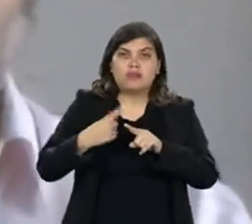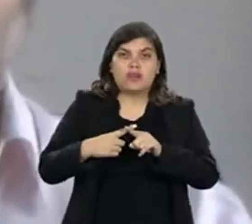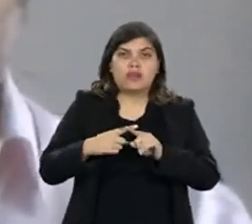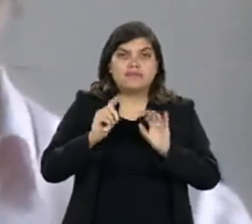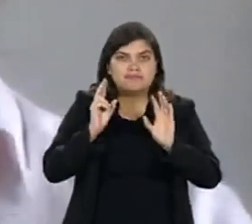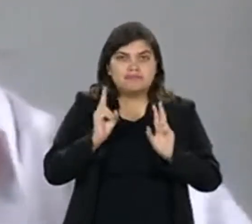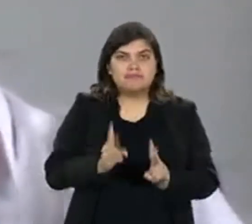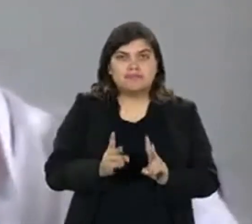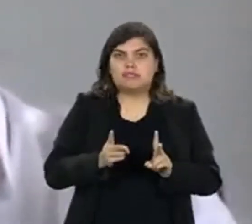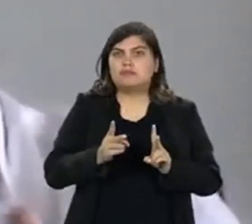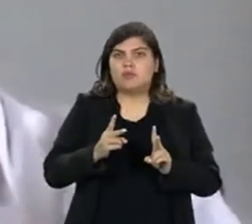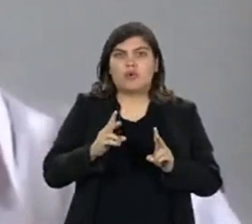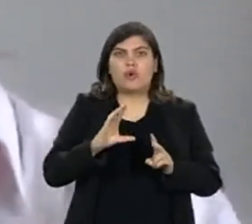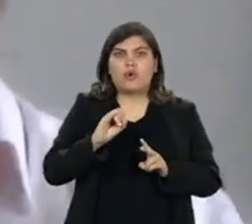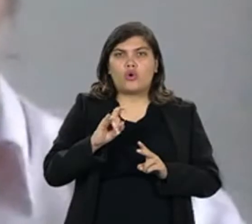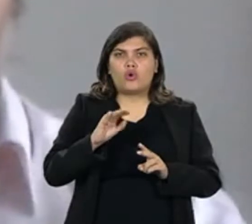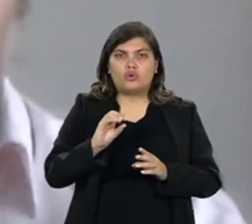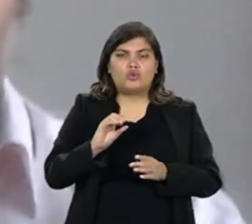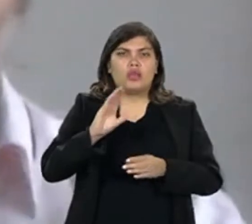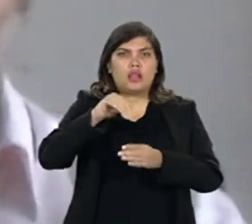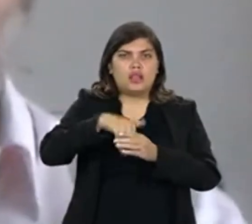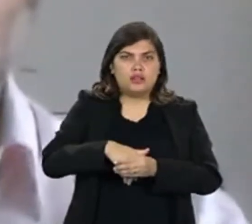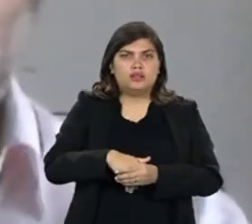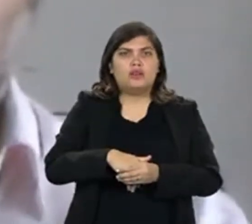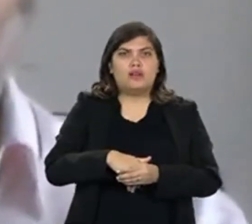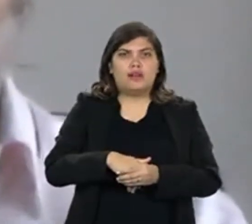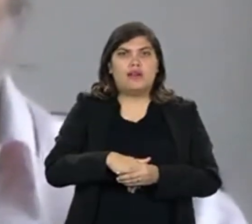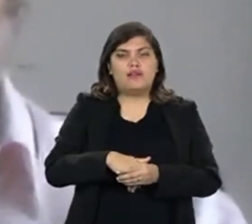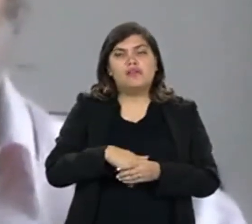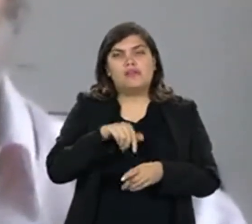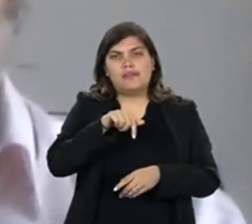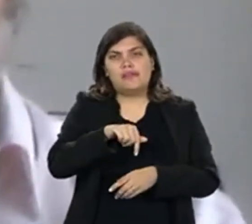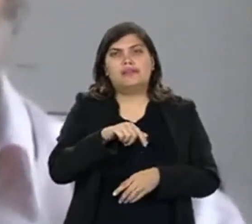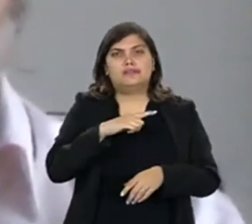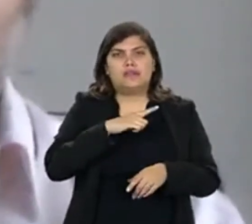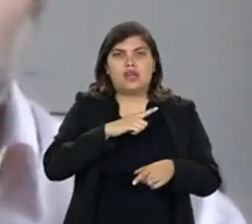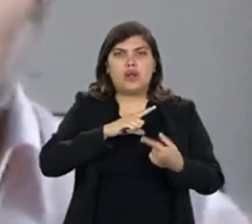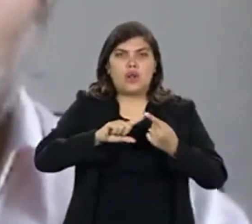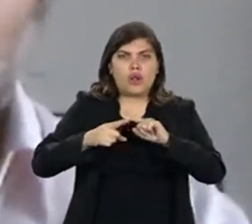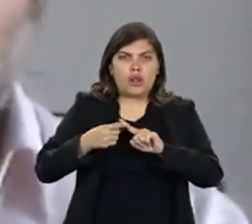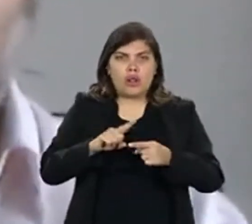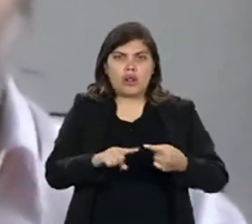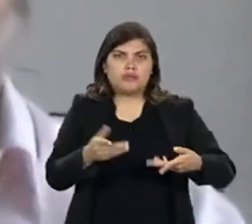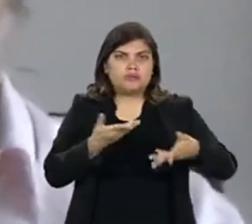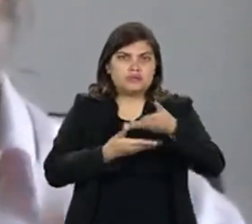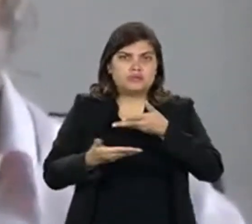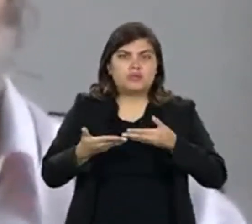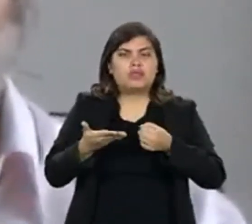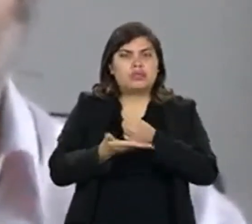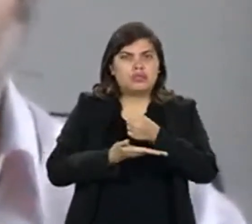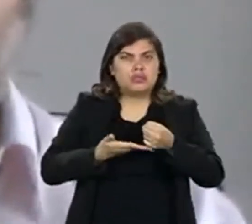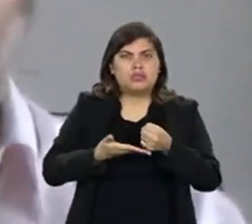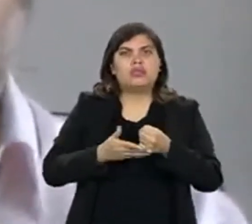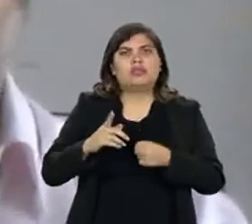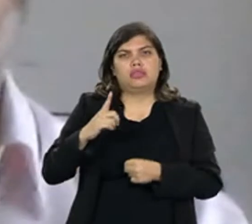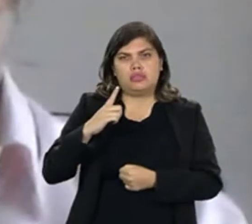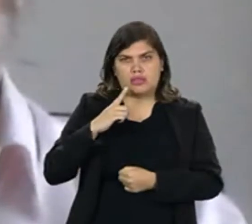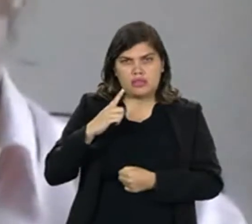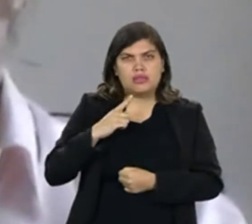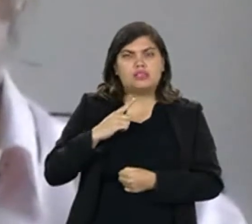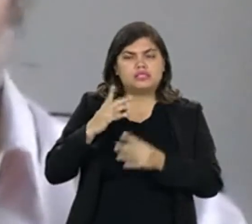porque, justamente, apesar do Código Eleitoral ser um código bem articulado, bem fundamentado,